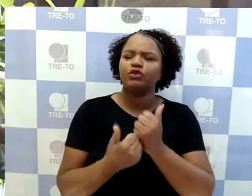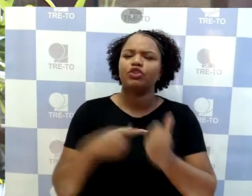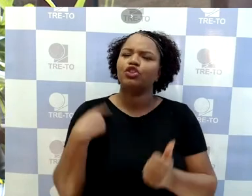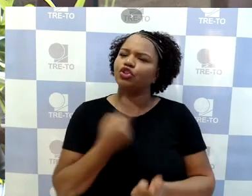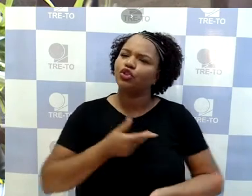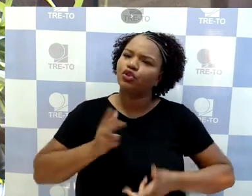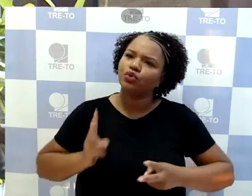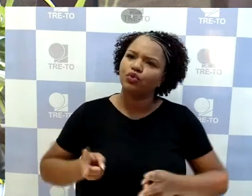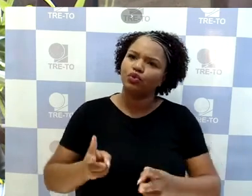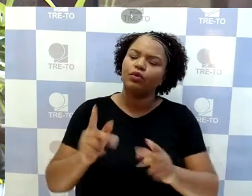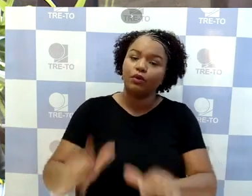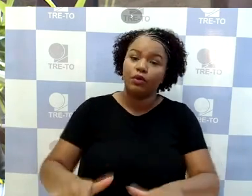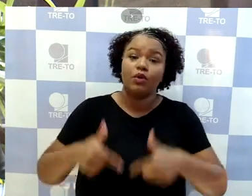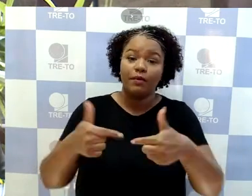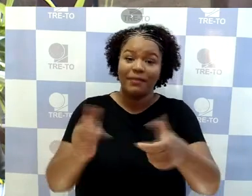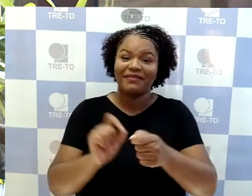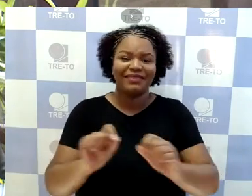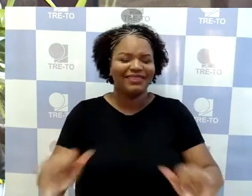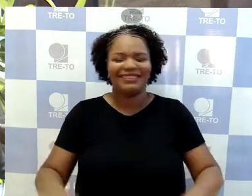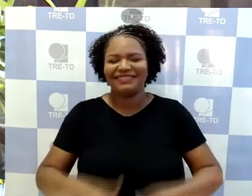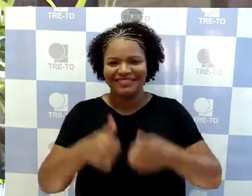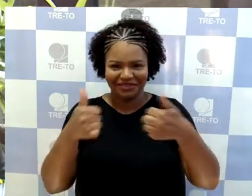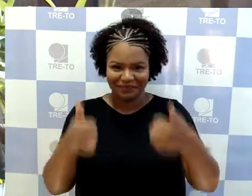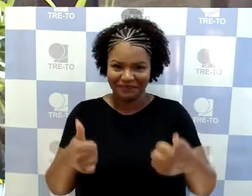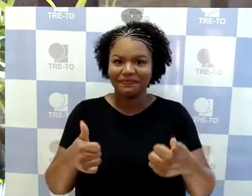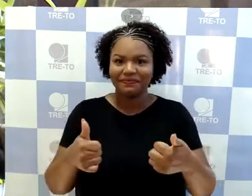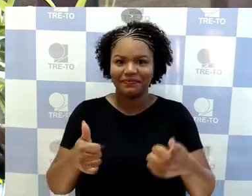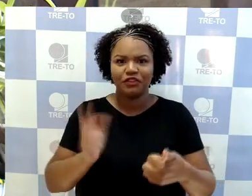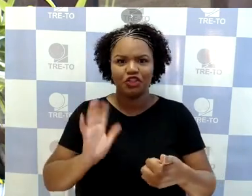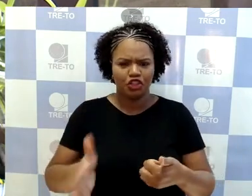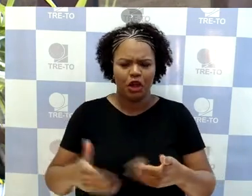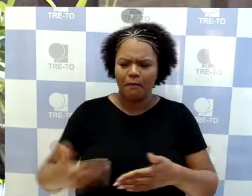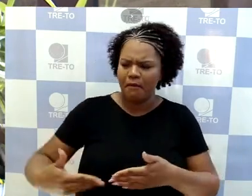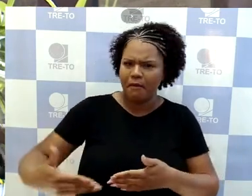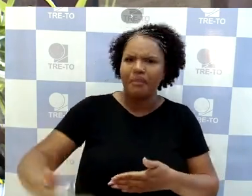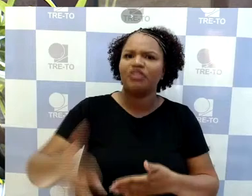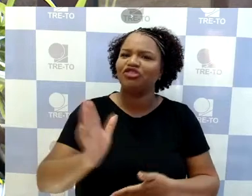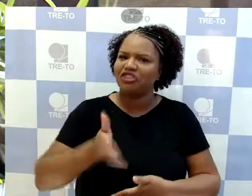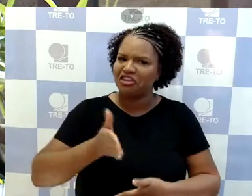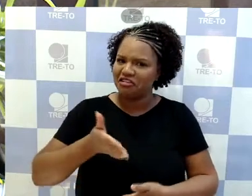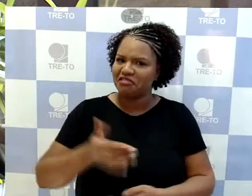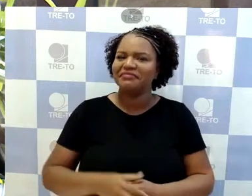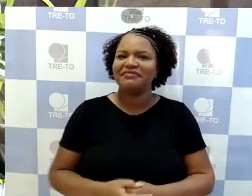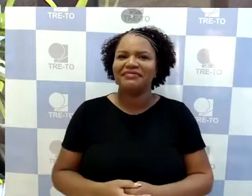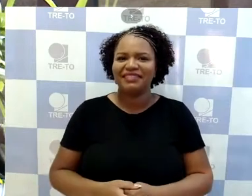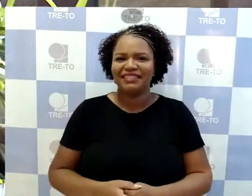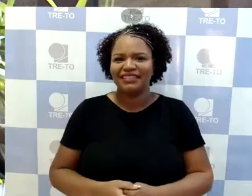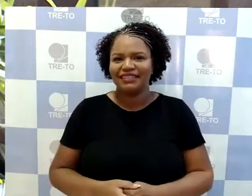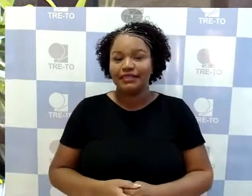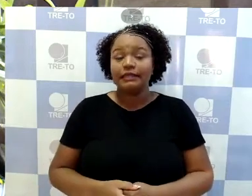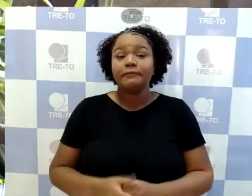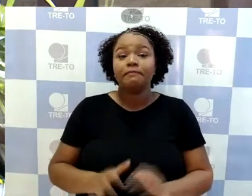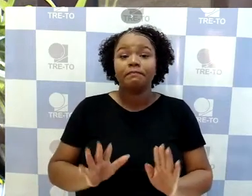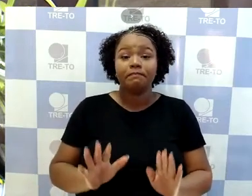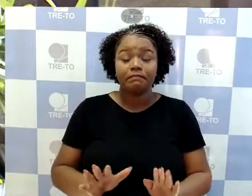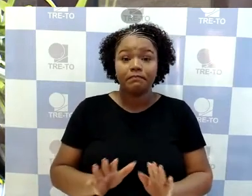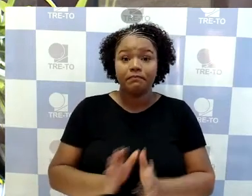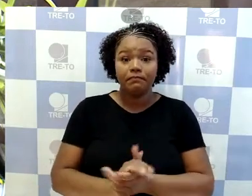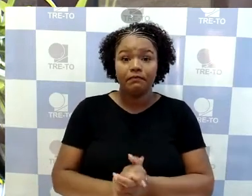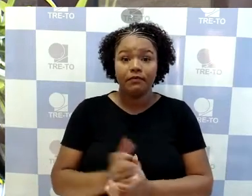para fazer o melhor e já bem adiantado. Ah, outra coisa. E sempre